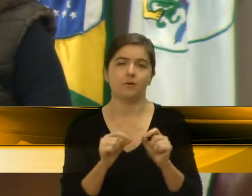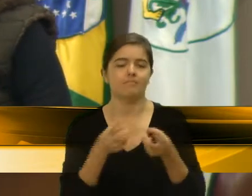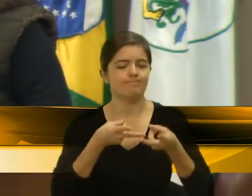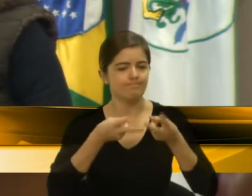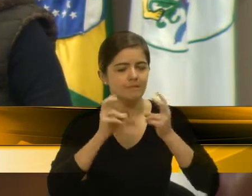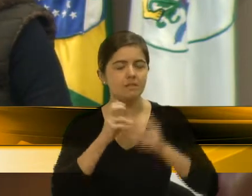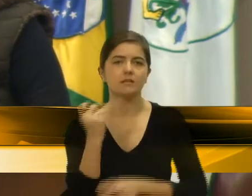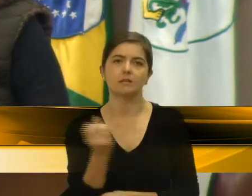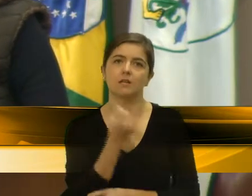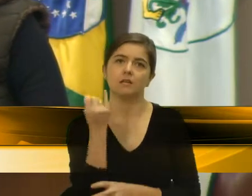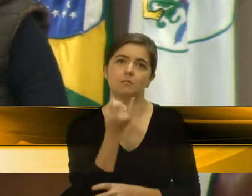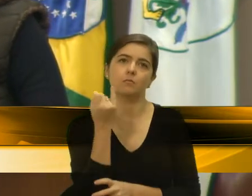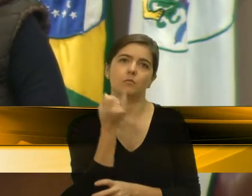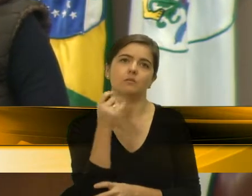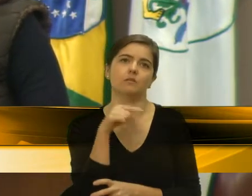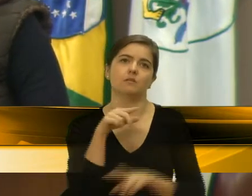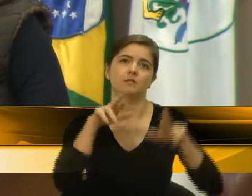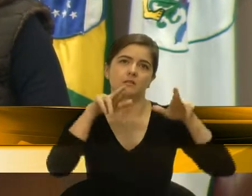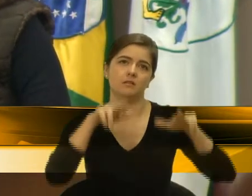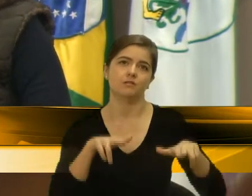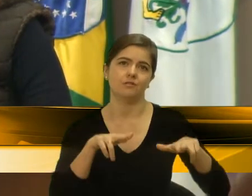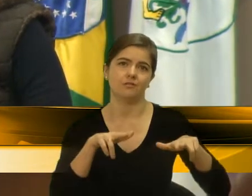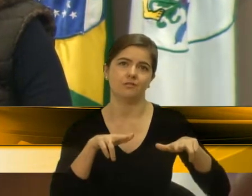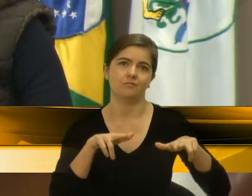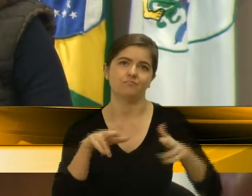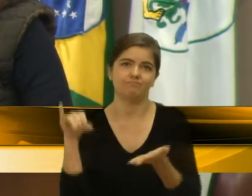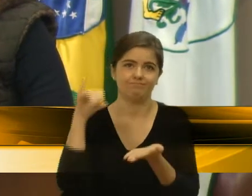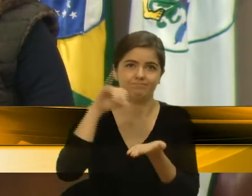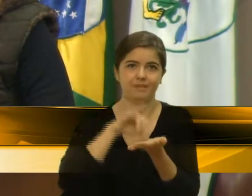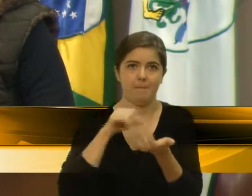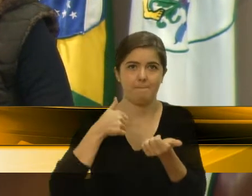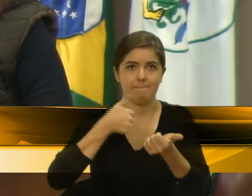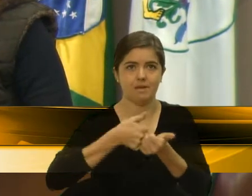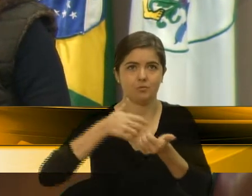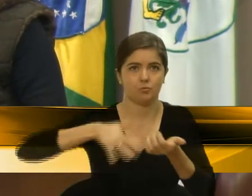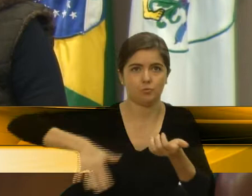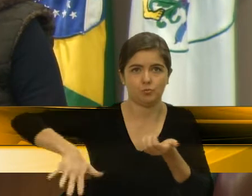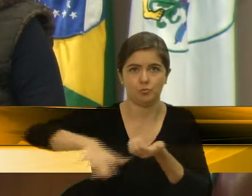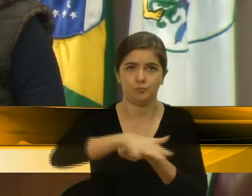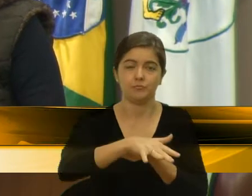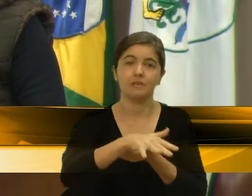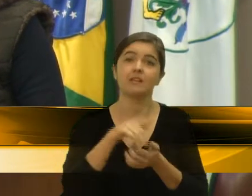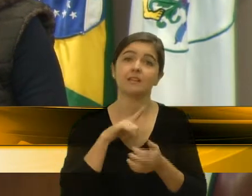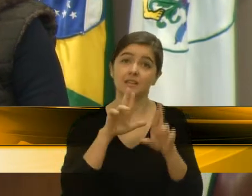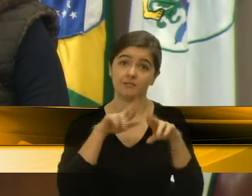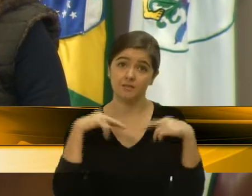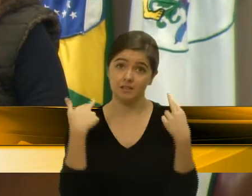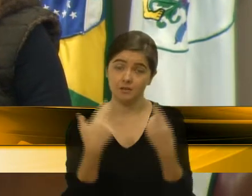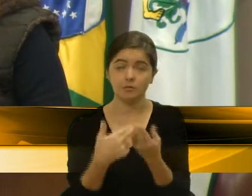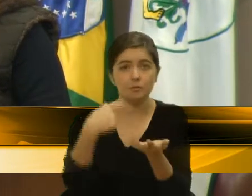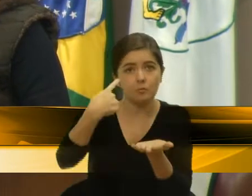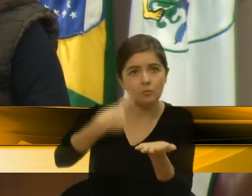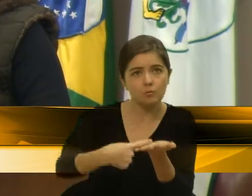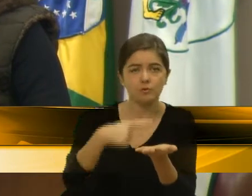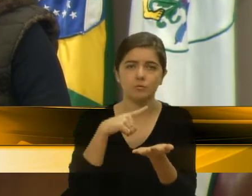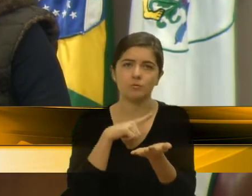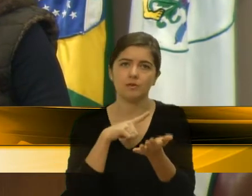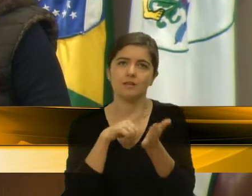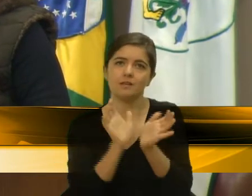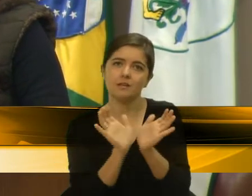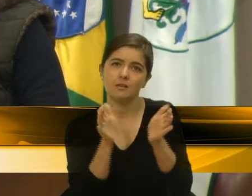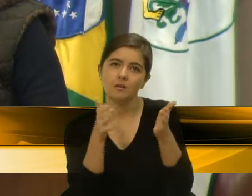reforçar que neste encontro também ficou decidido que seria feita uma comissão para visitar todos os prefeitos